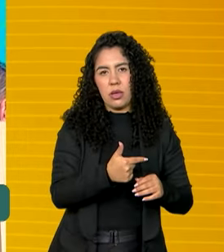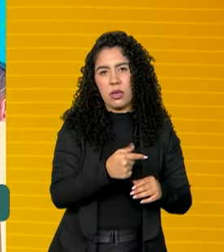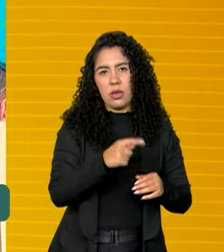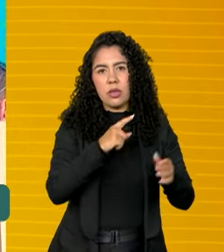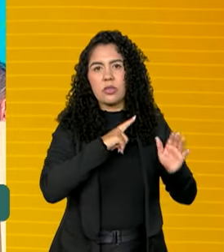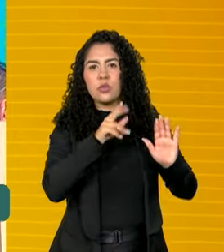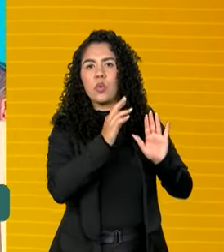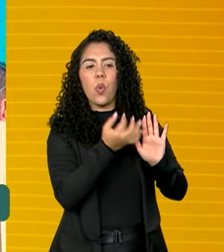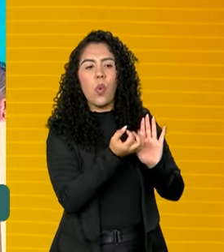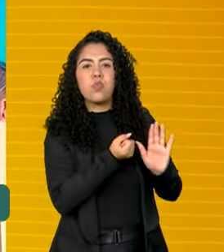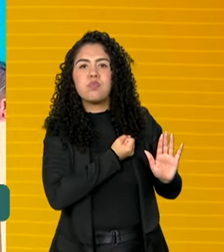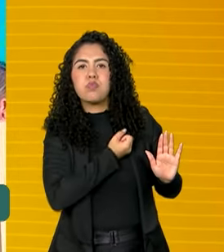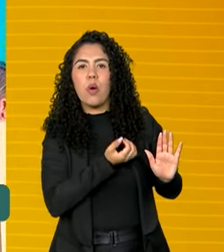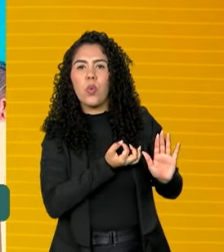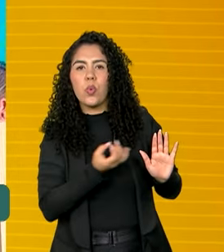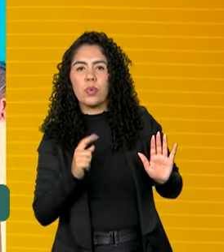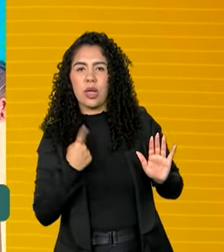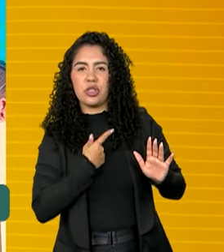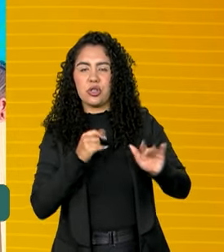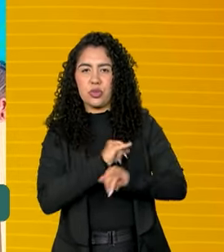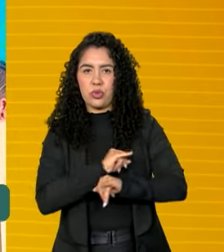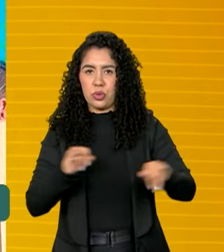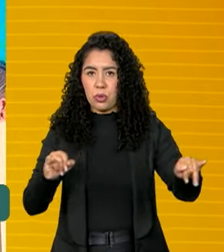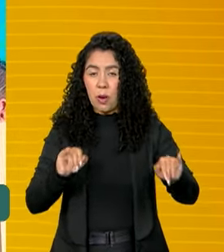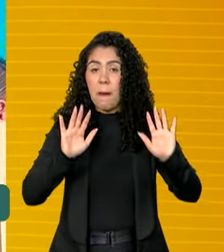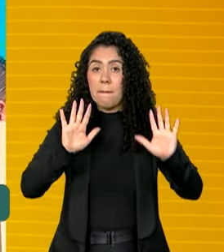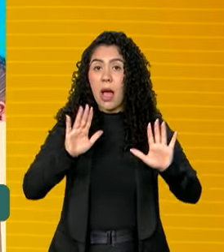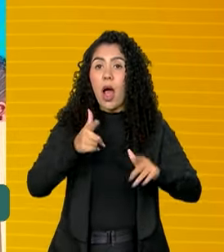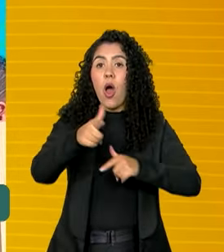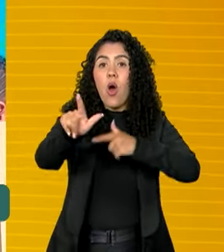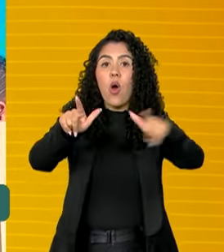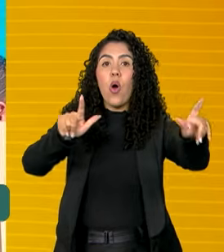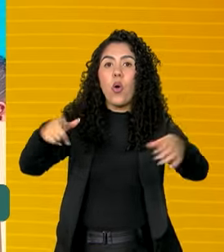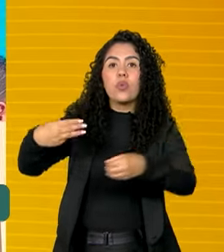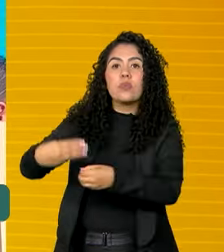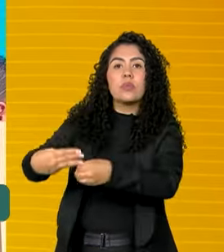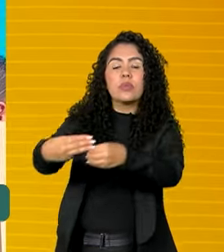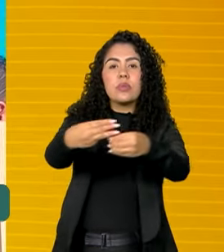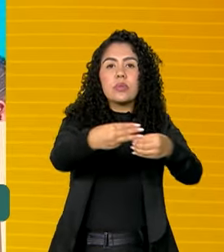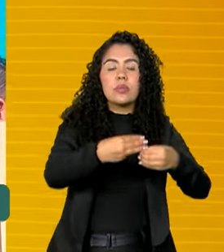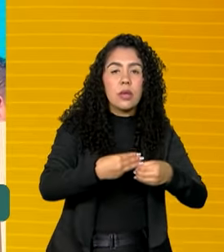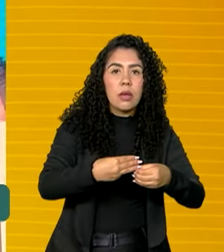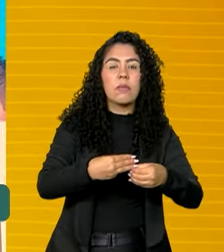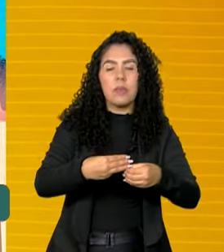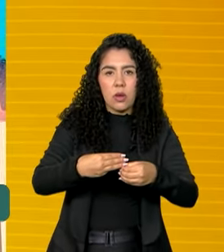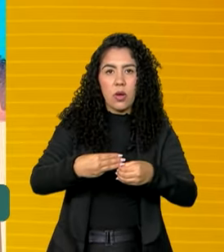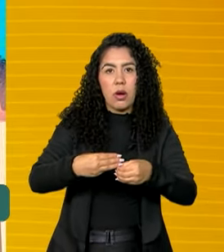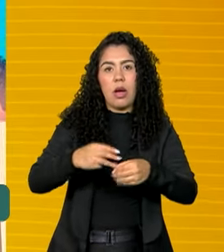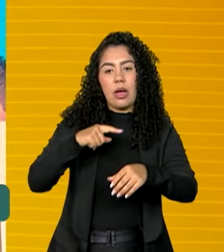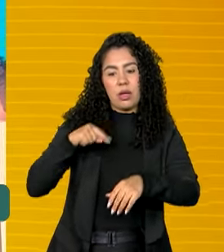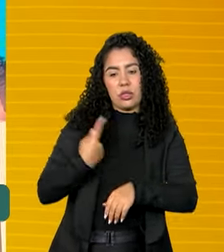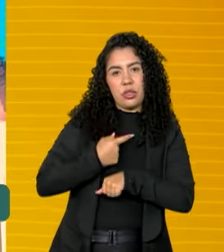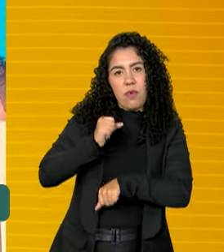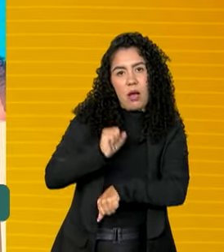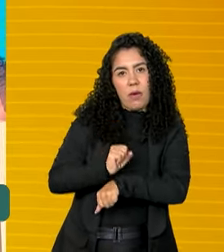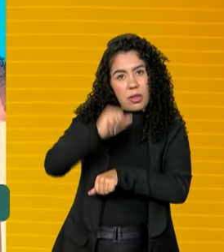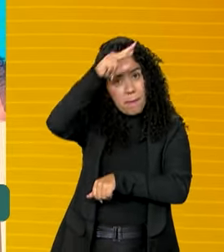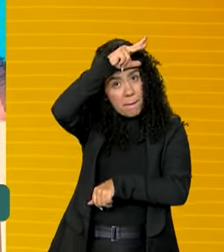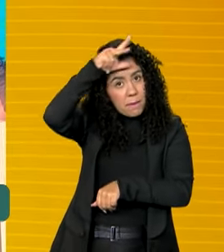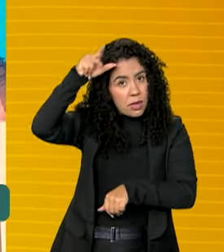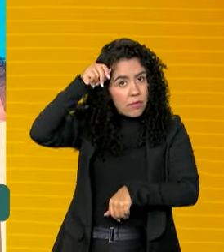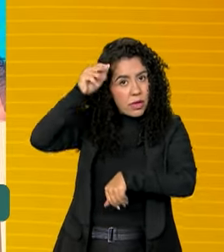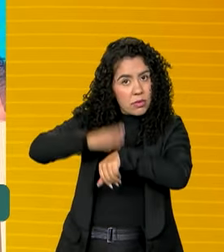referindo aqui. Nos outros municípios, nós vamos fazer conforme a demanda que nos forem passadas, submetidas por vocês,